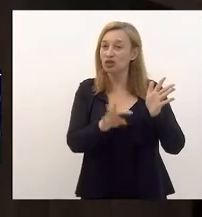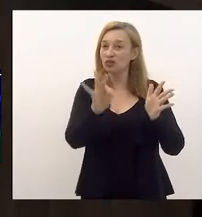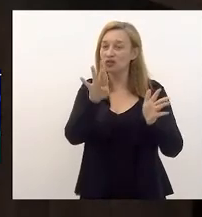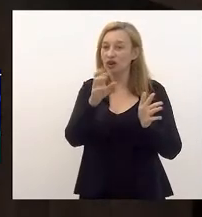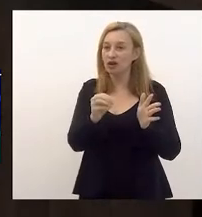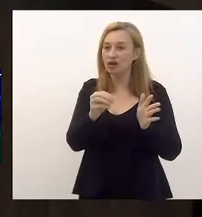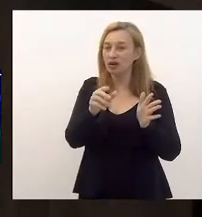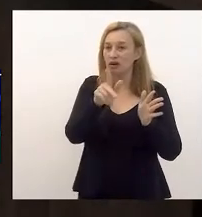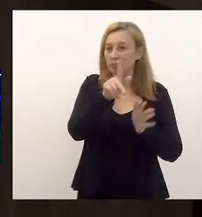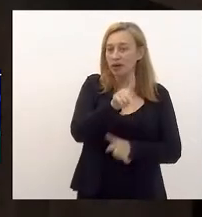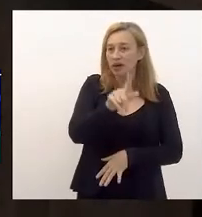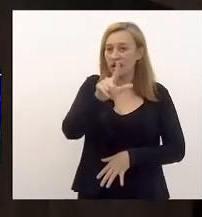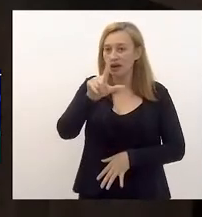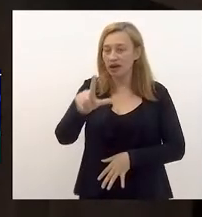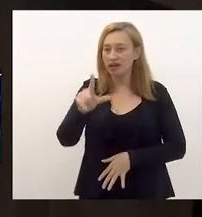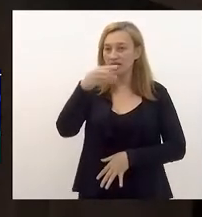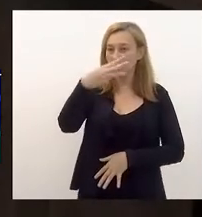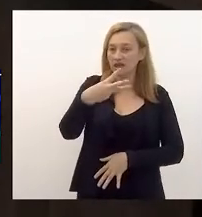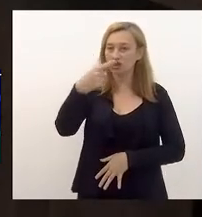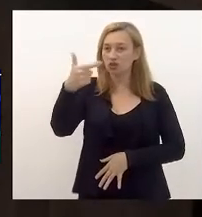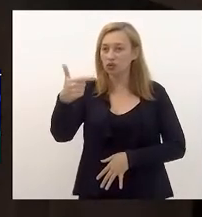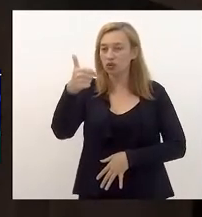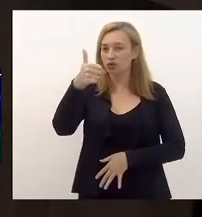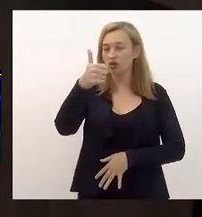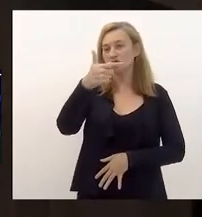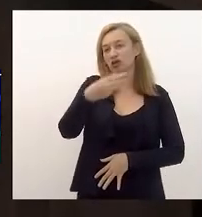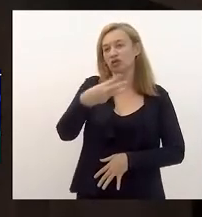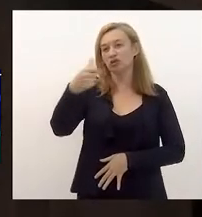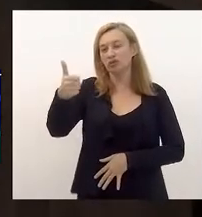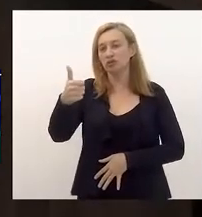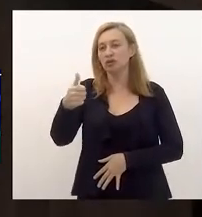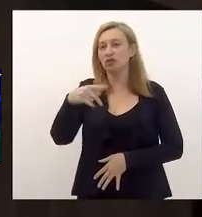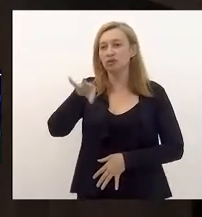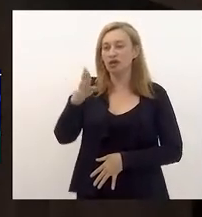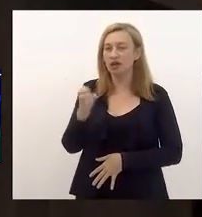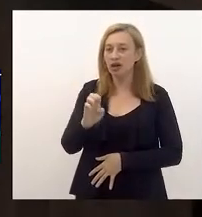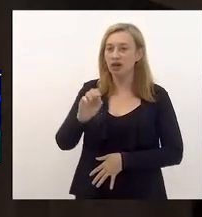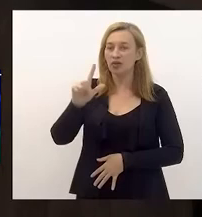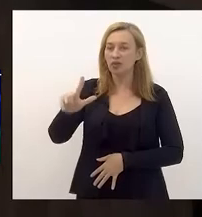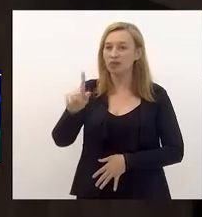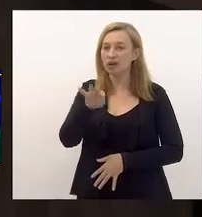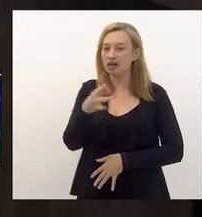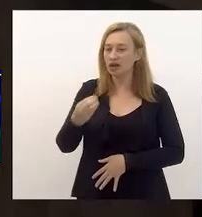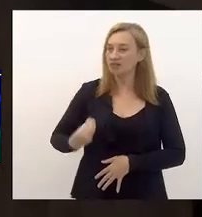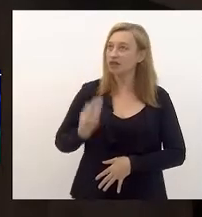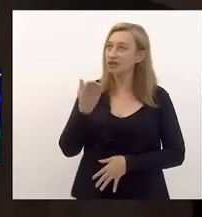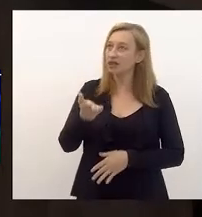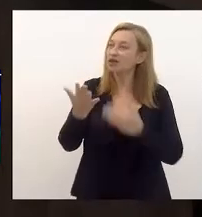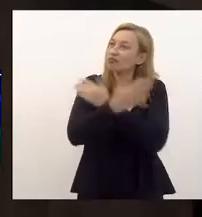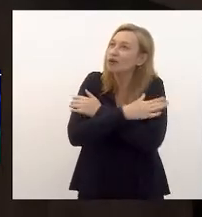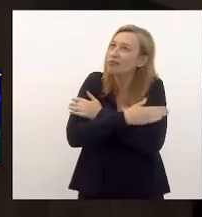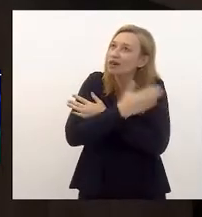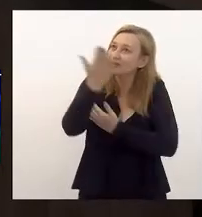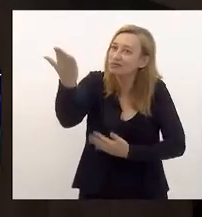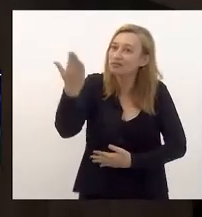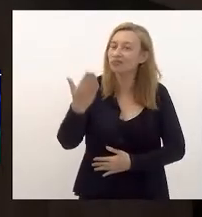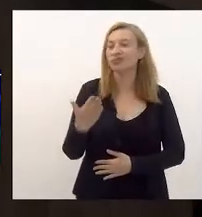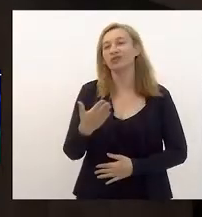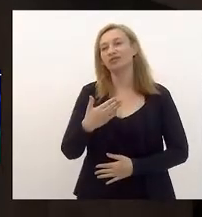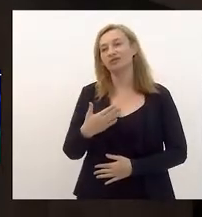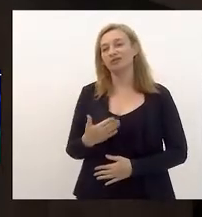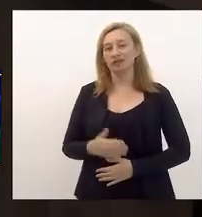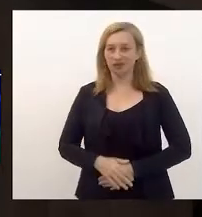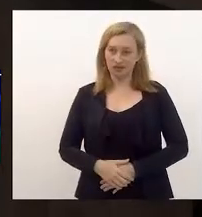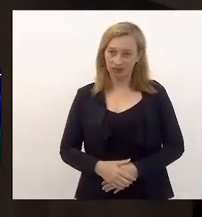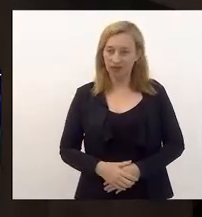3211. São pessoas de Miguel Pereira que estão presentes aqui. e queria mandar o meu abraço, que é lá da minha região.